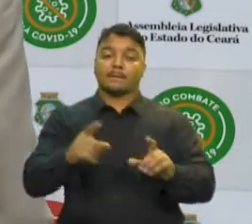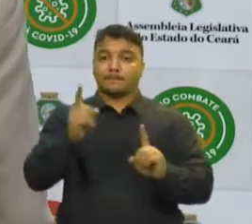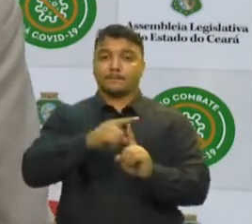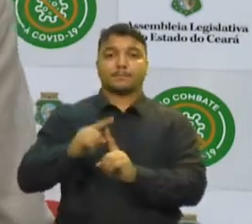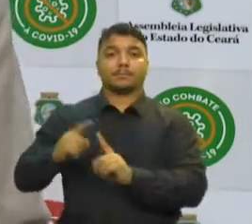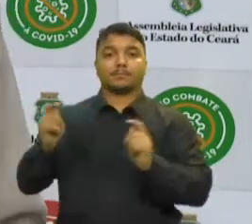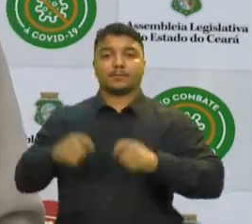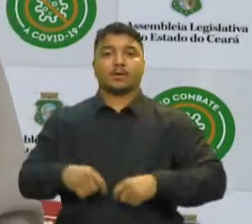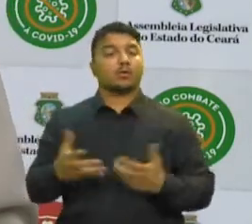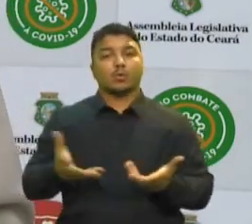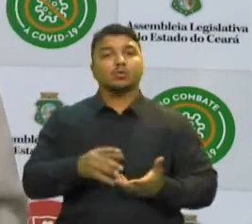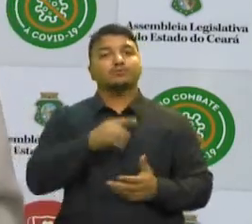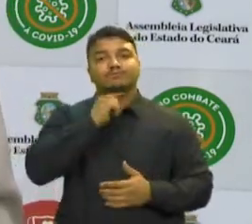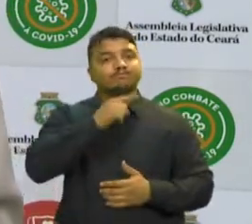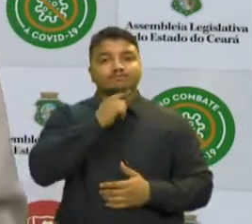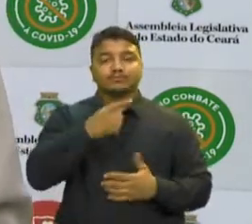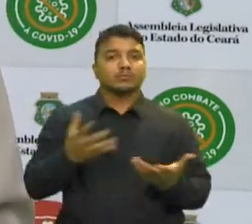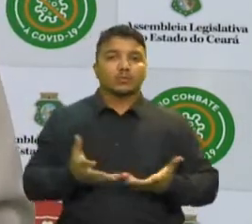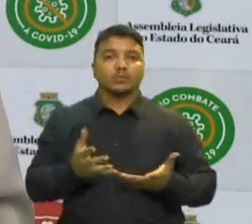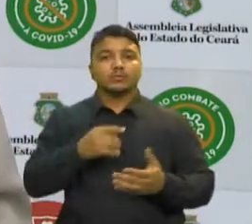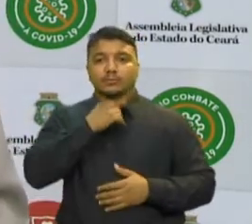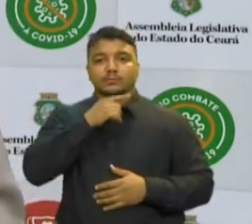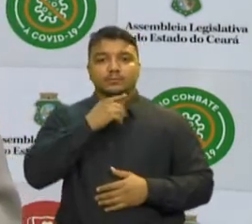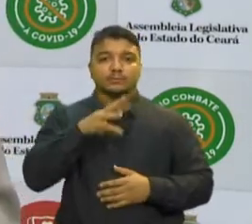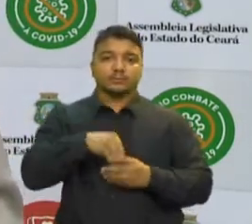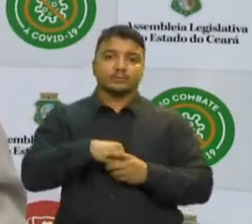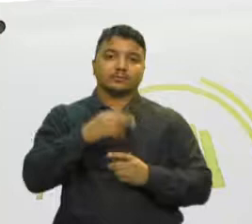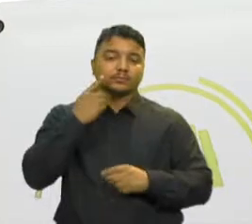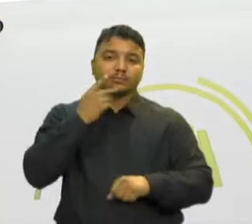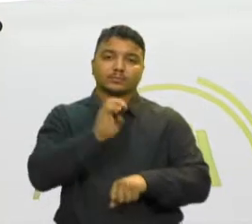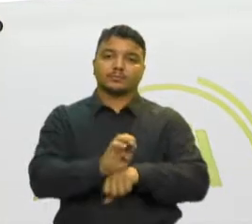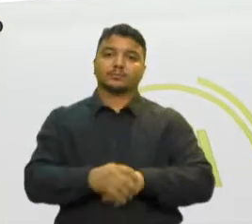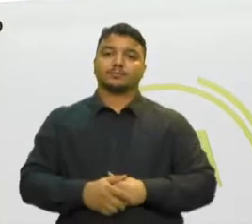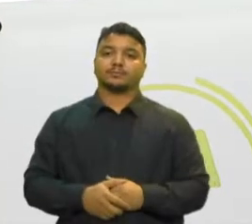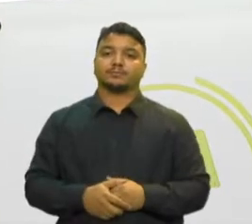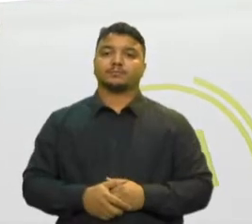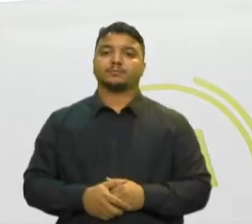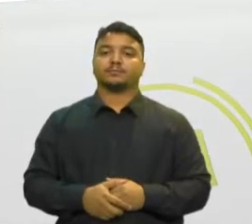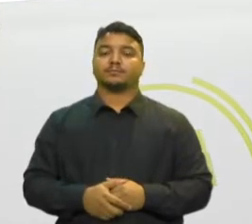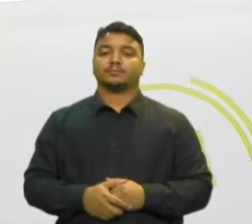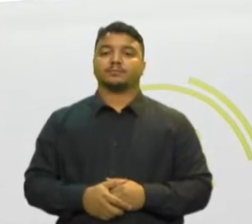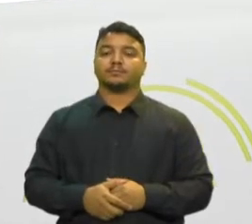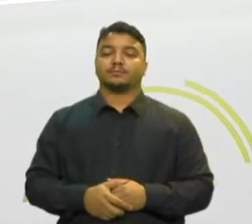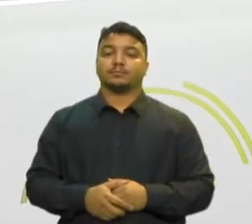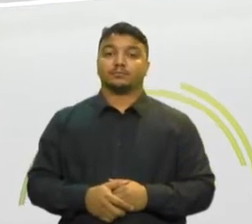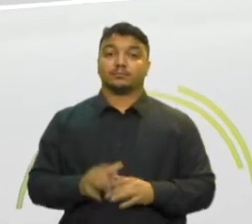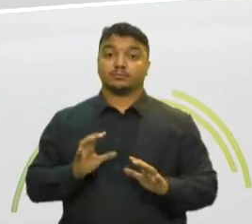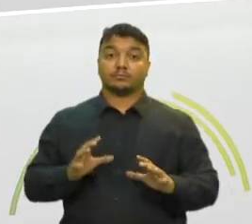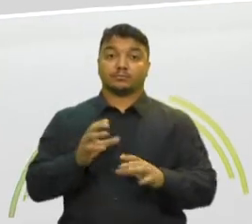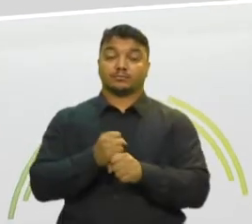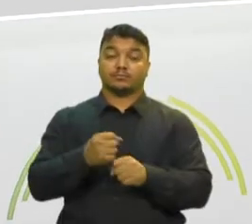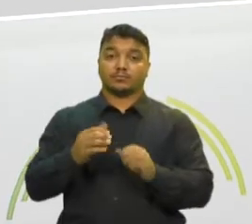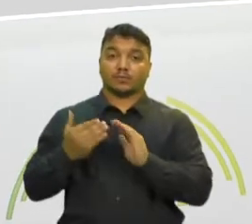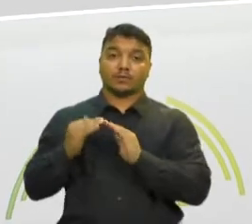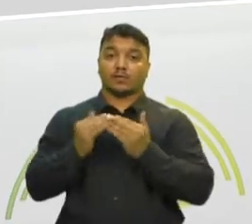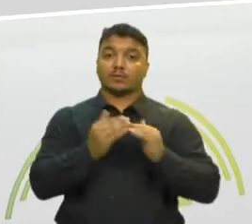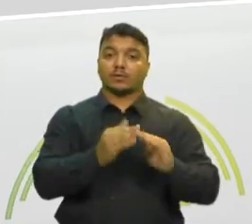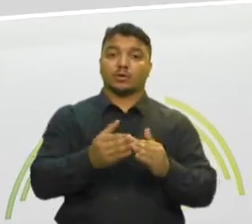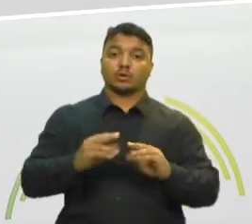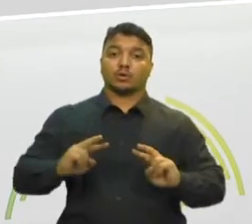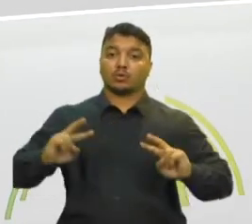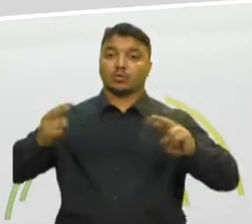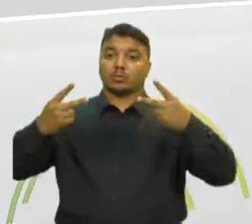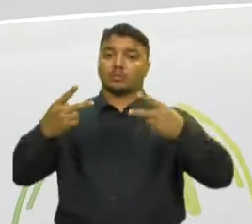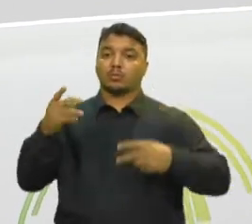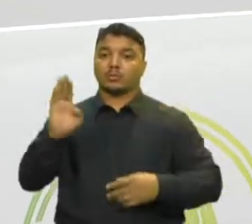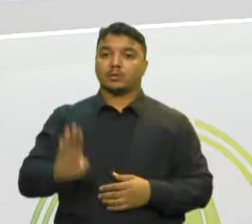hoje não é permitido no metrófono cearense O total de favelas dobrou no Brasil